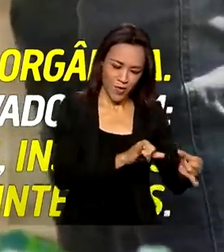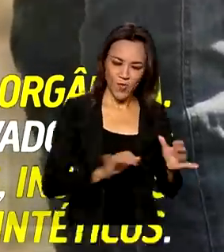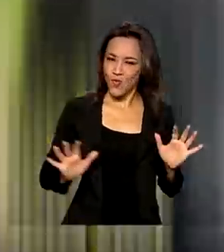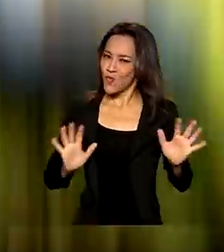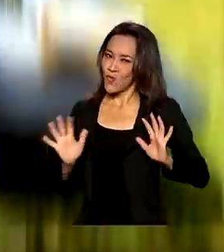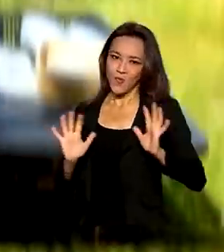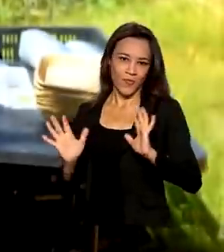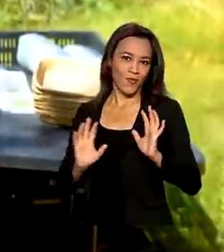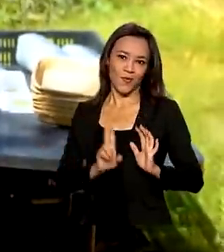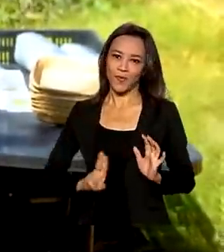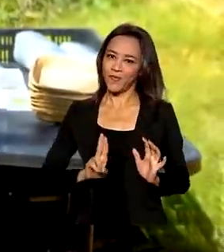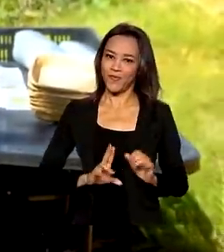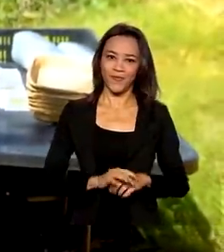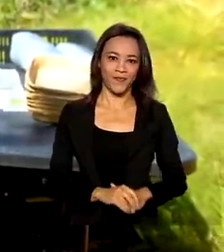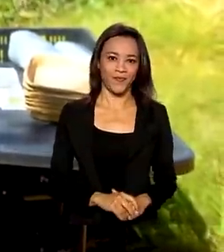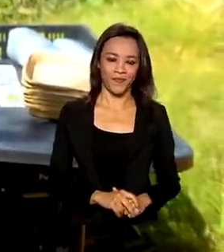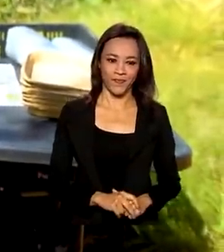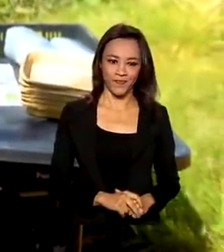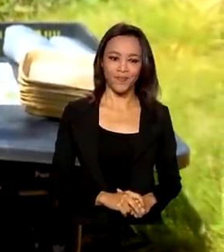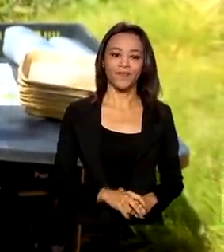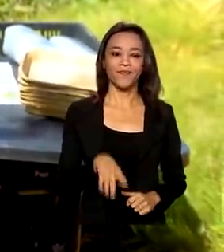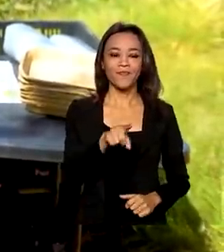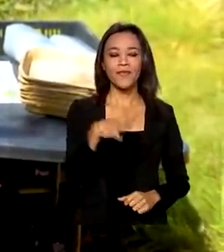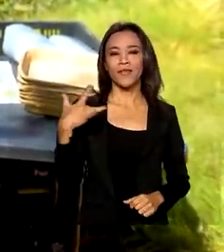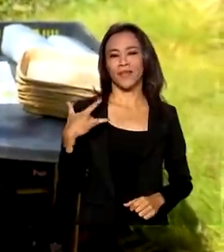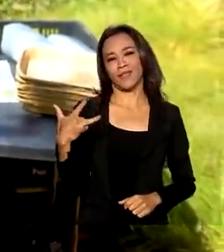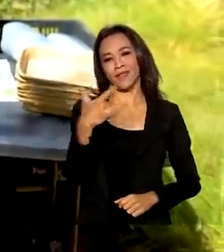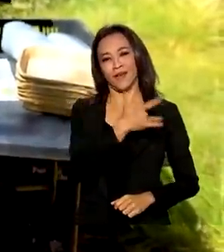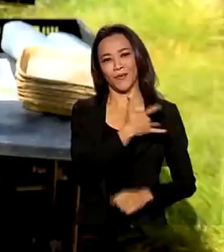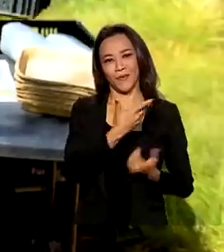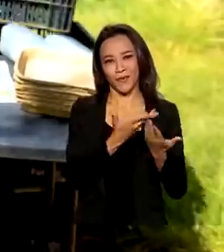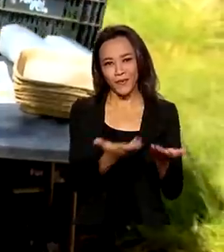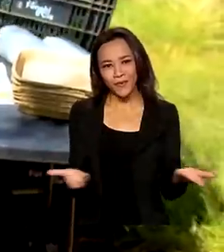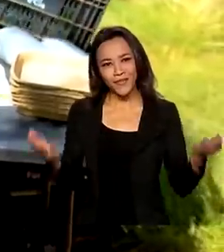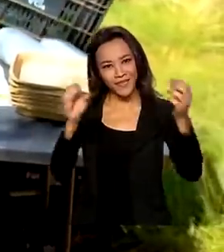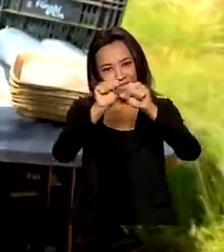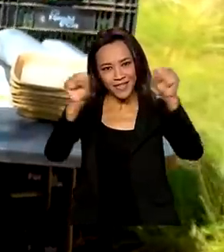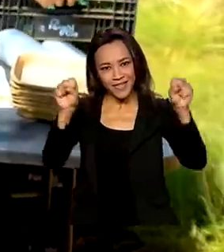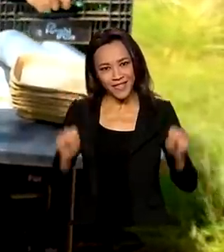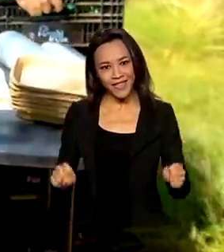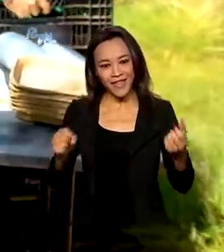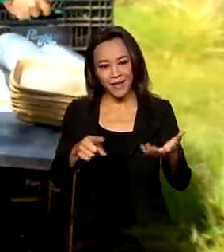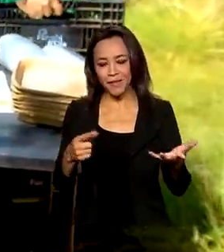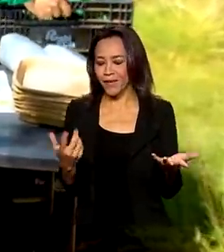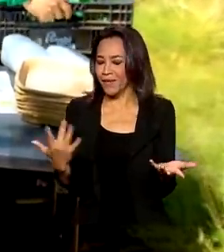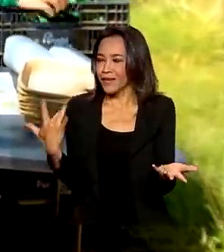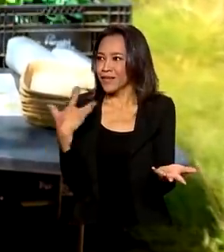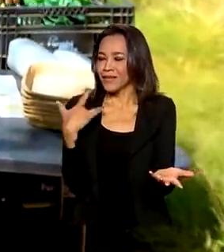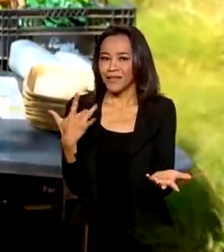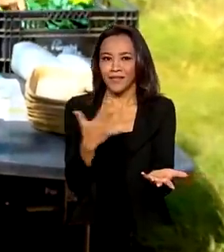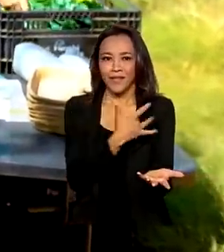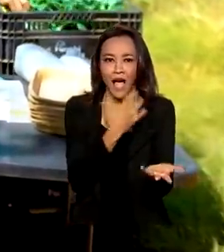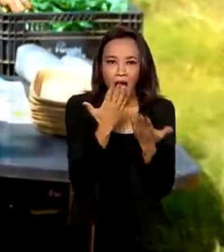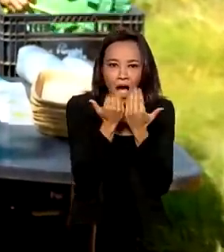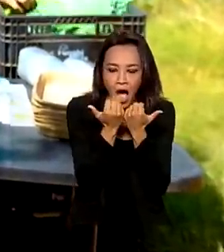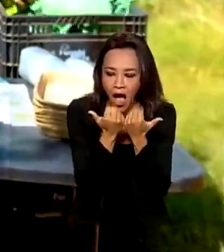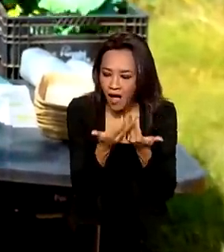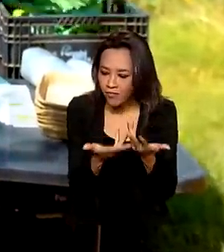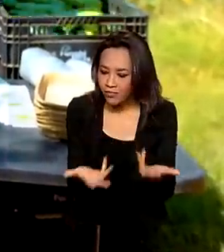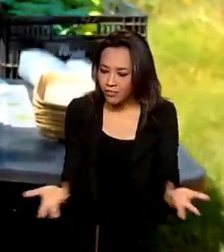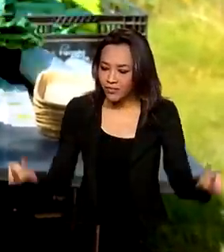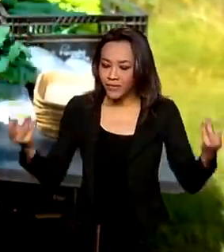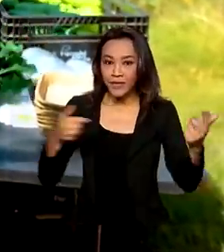sintéticos. Os benefícios desse sistema vão além da alimentação saudável. Trabalhando com